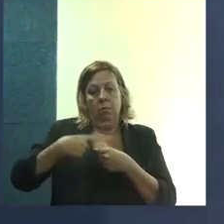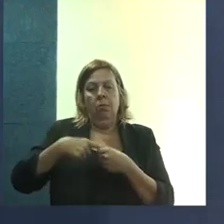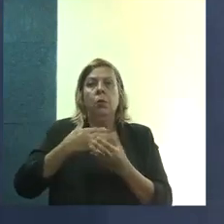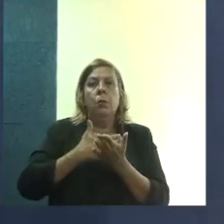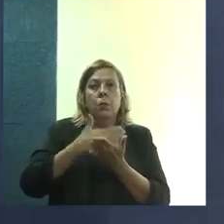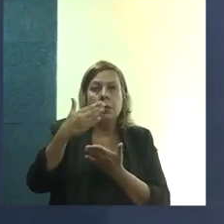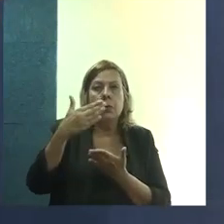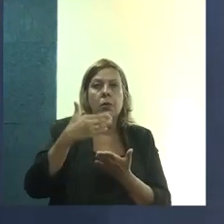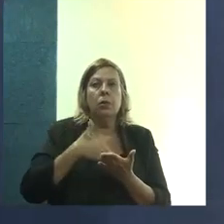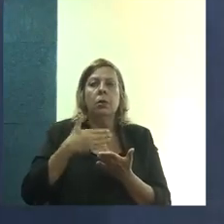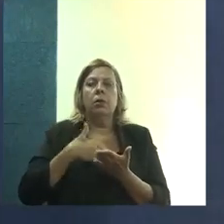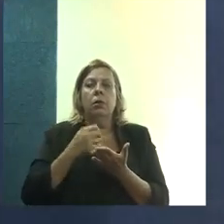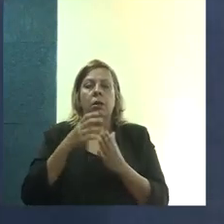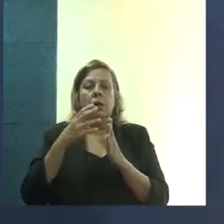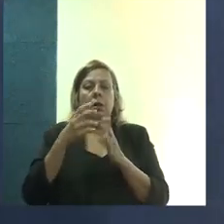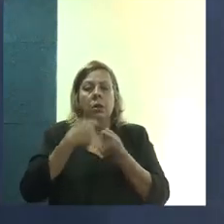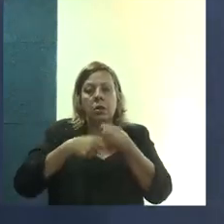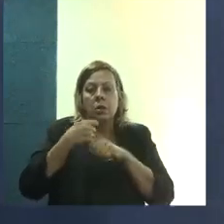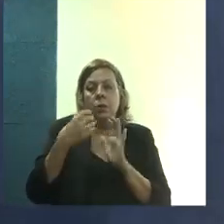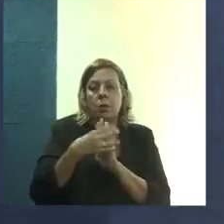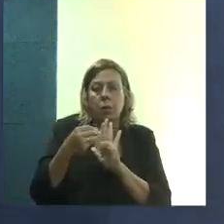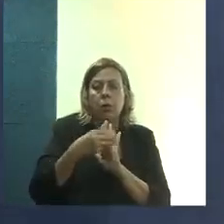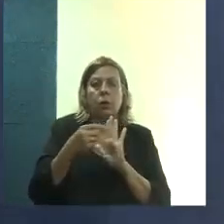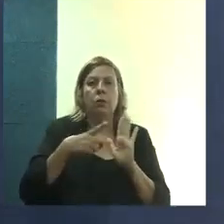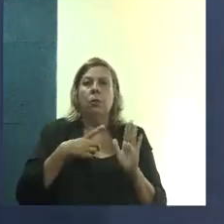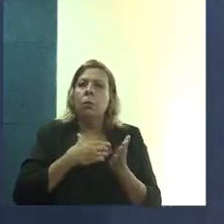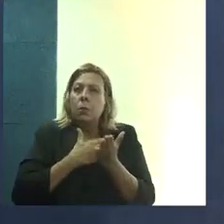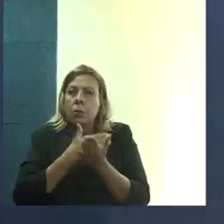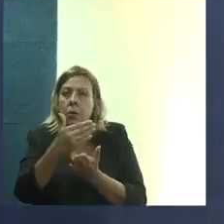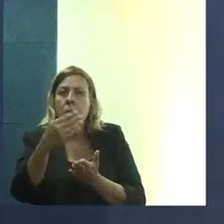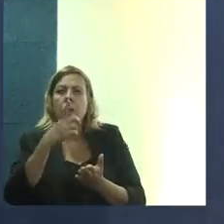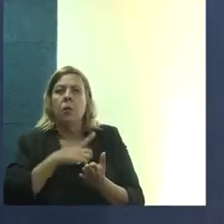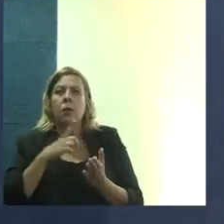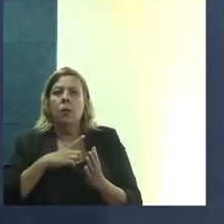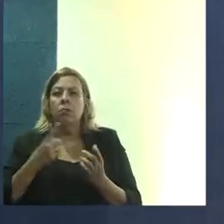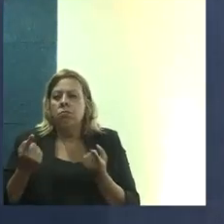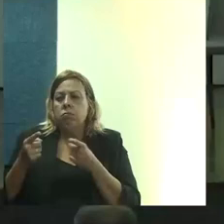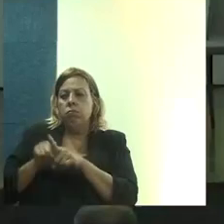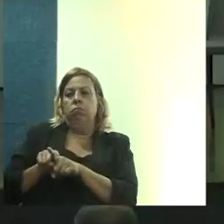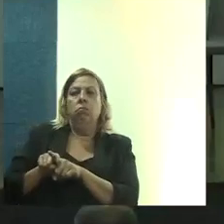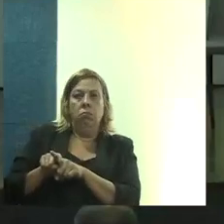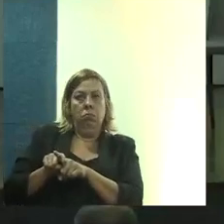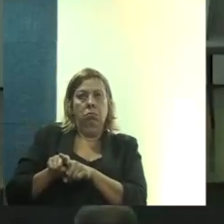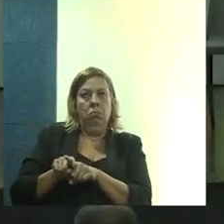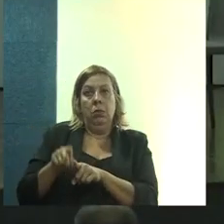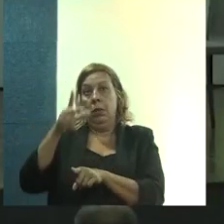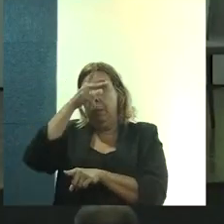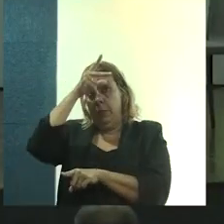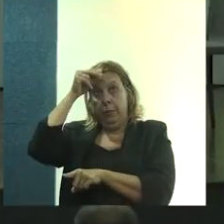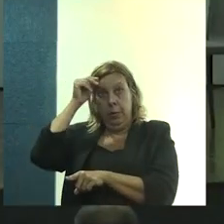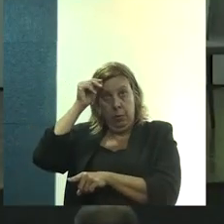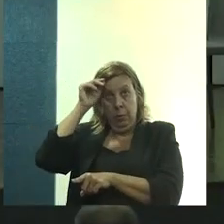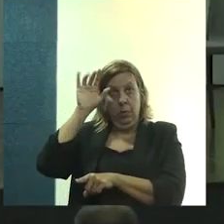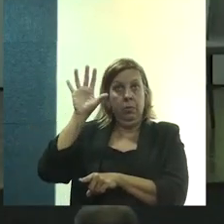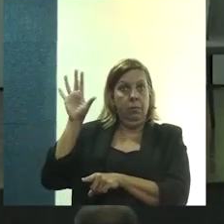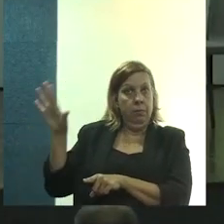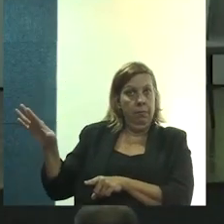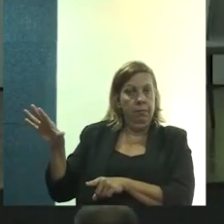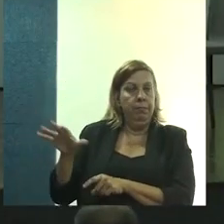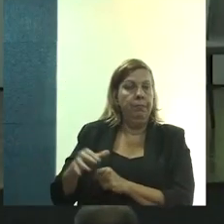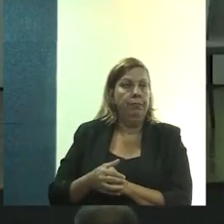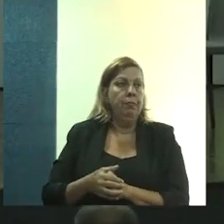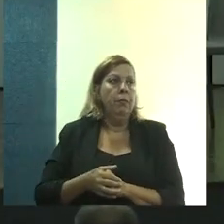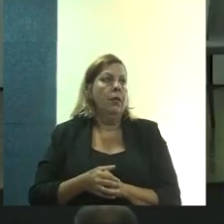no início já do escritório modelo, a gente já começou com essa aproximação com a Prefeitura.